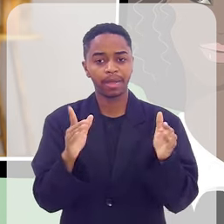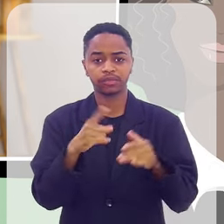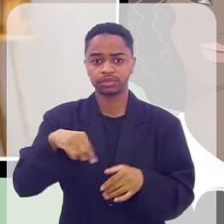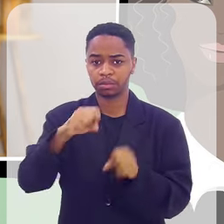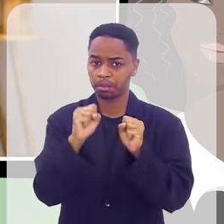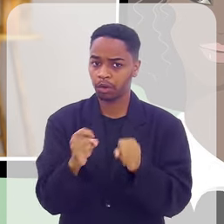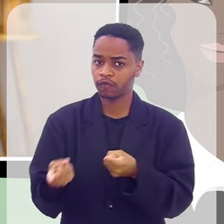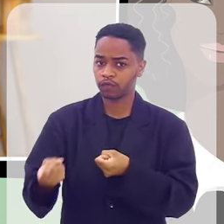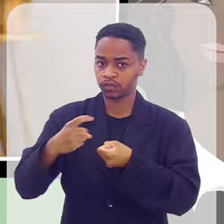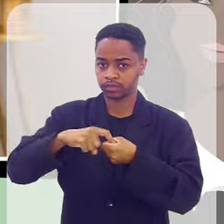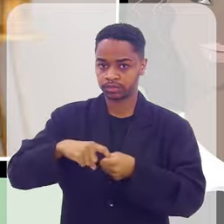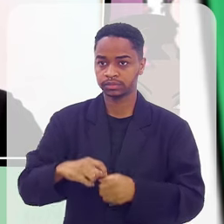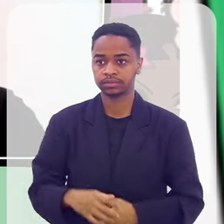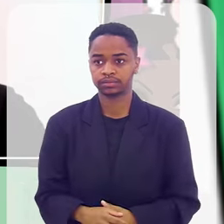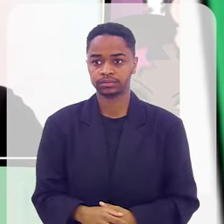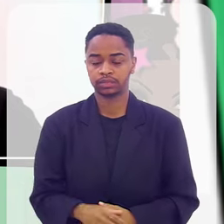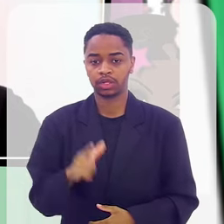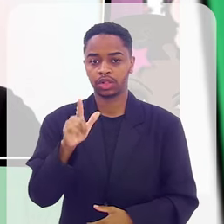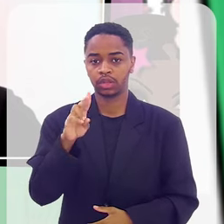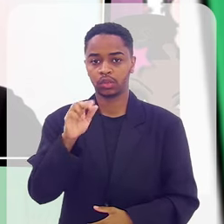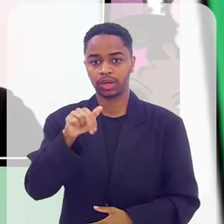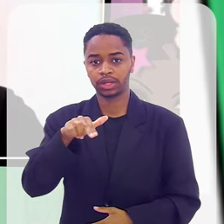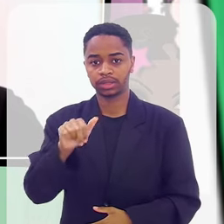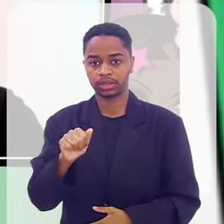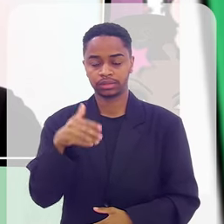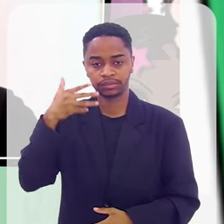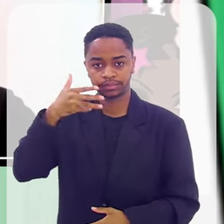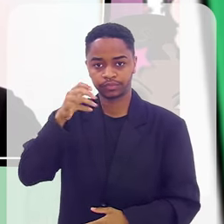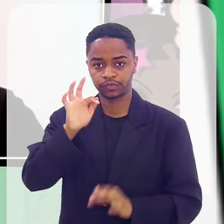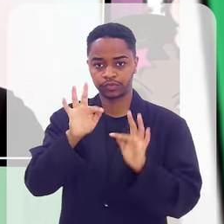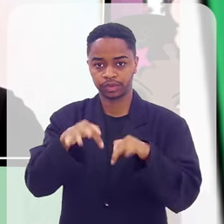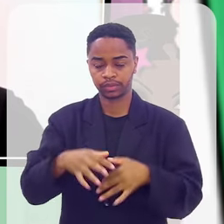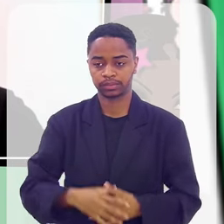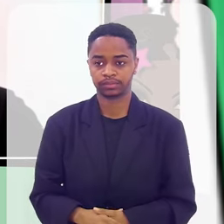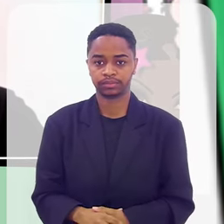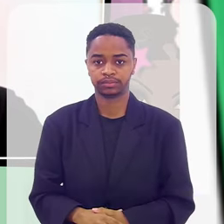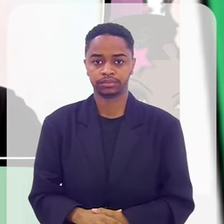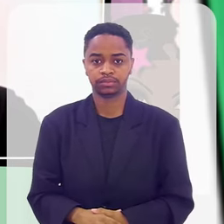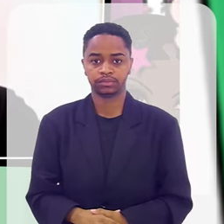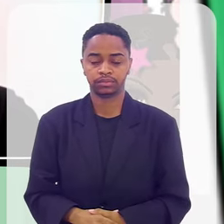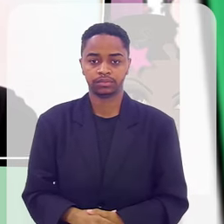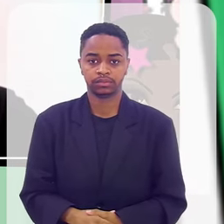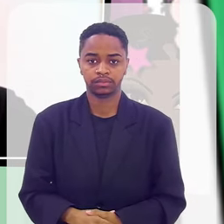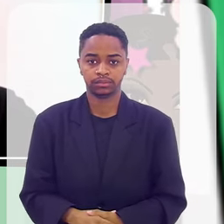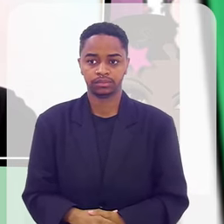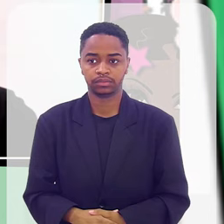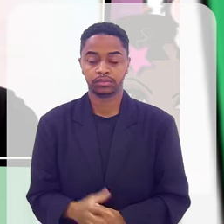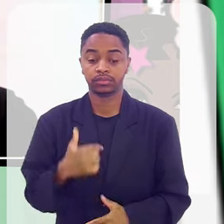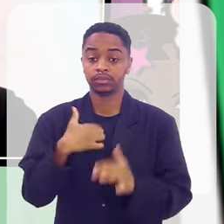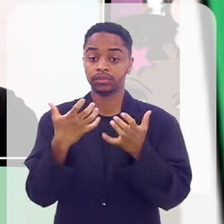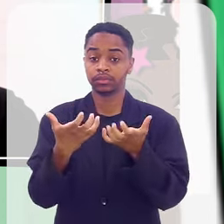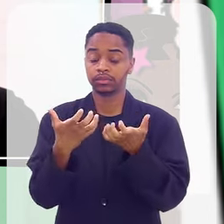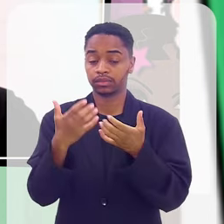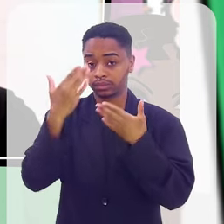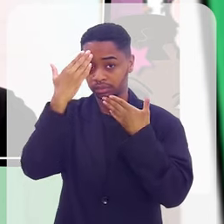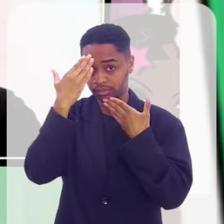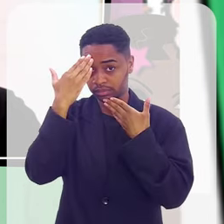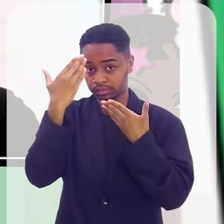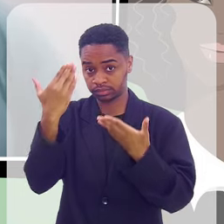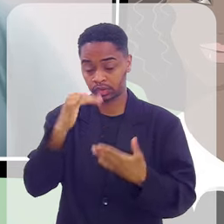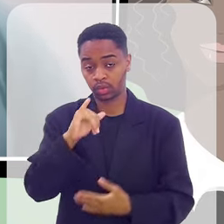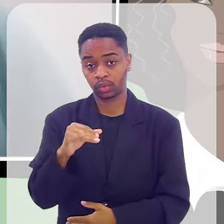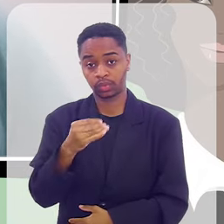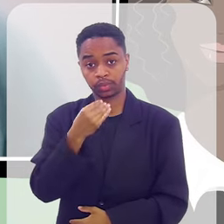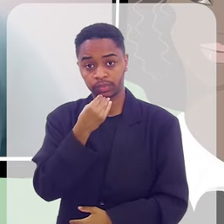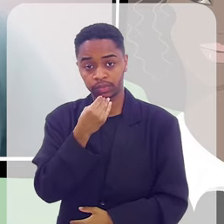abertas para voltar. Luana, por gentileza, suas considerações finais. Marieta, gostaria de agradecer